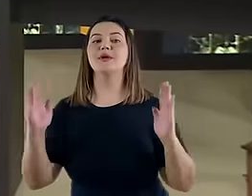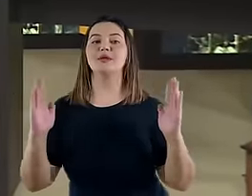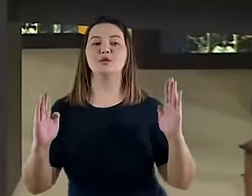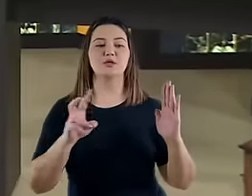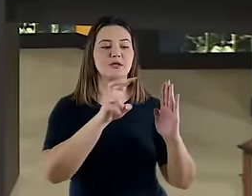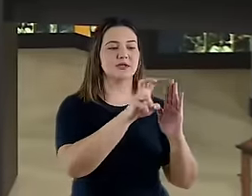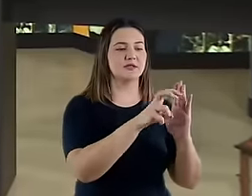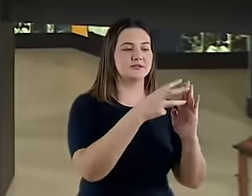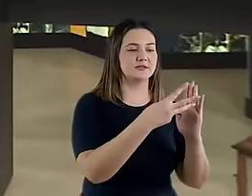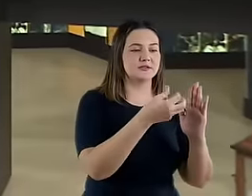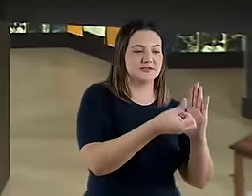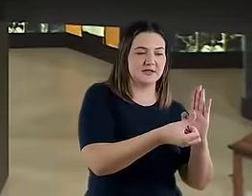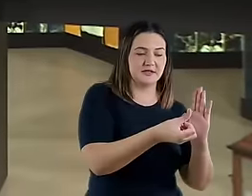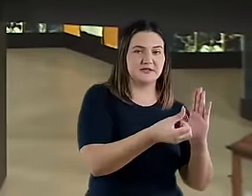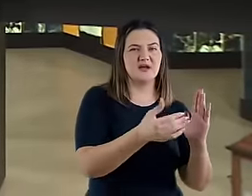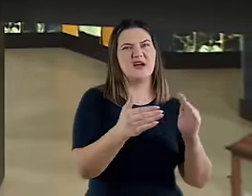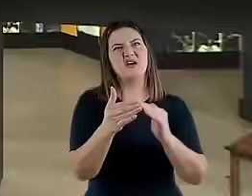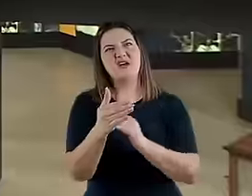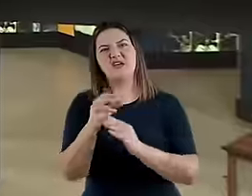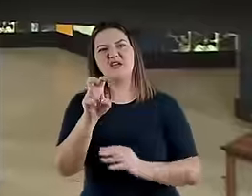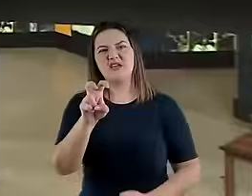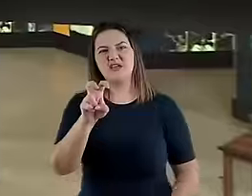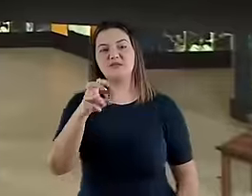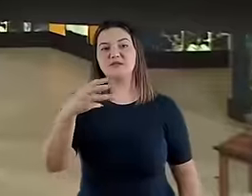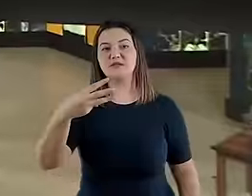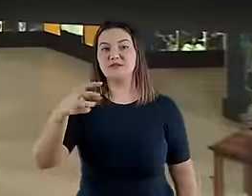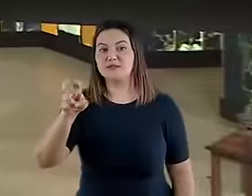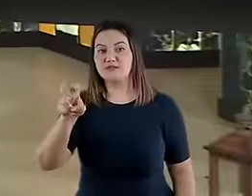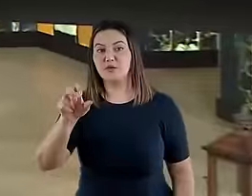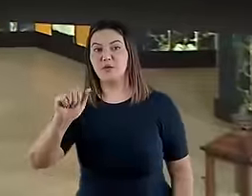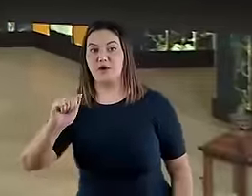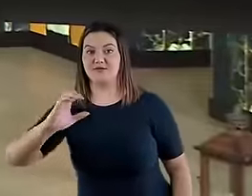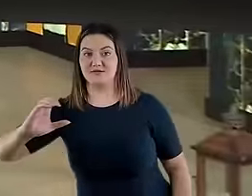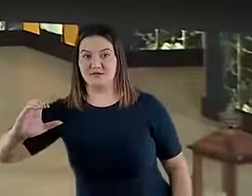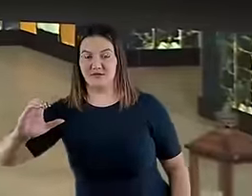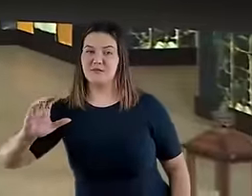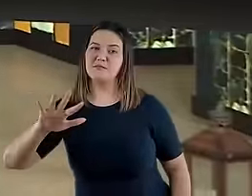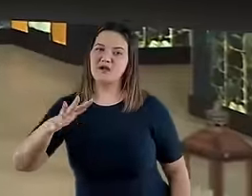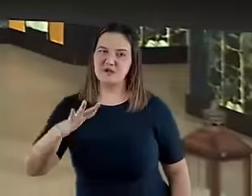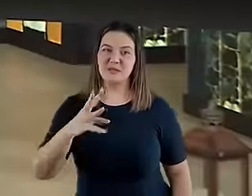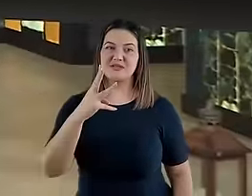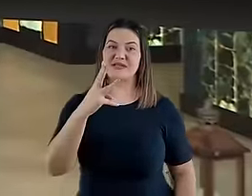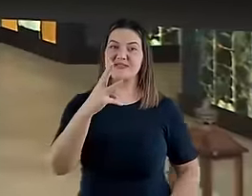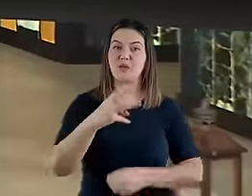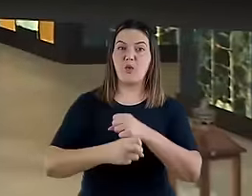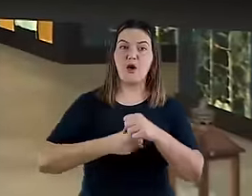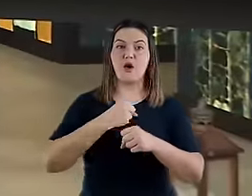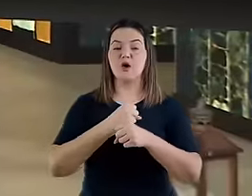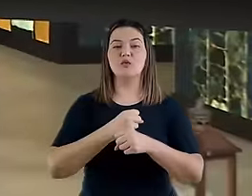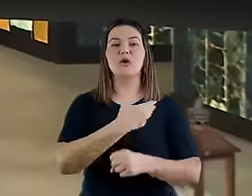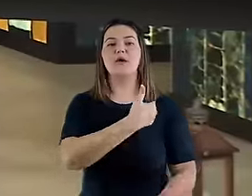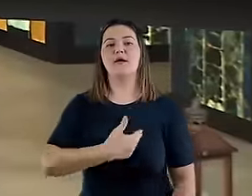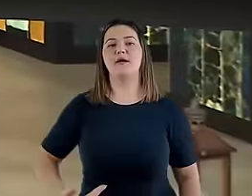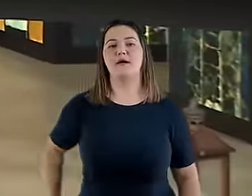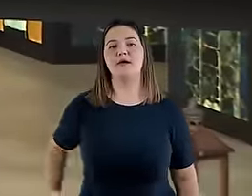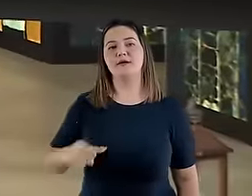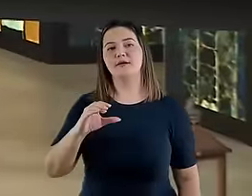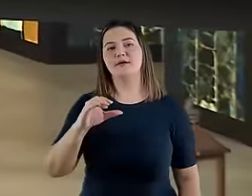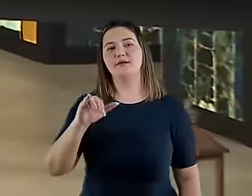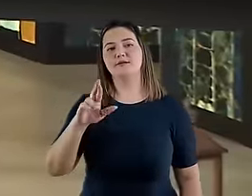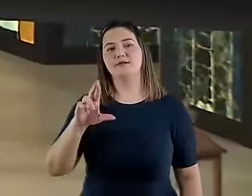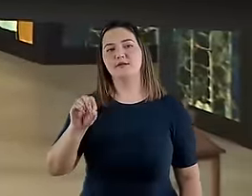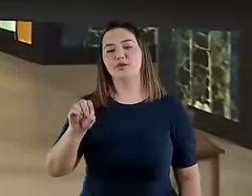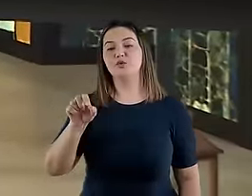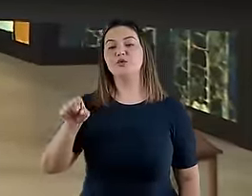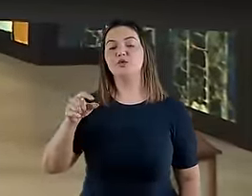entre 536 e 535 a.C., que equivale ao terceiro ano do reinado de Ciro, rei